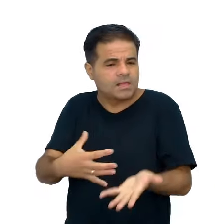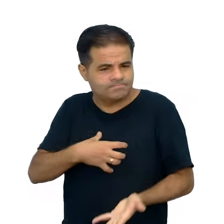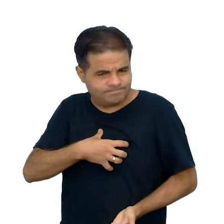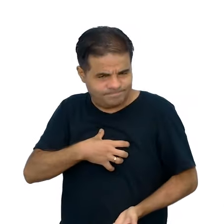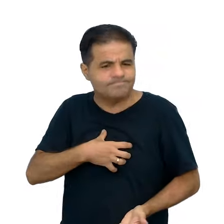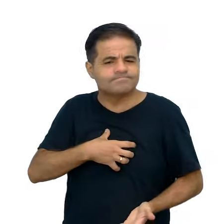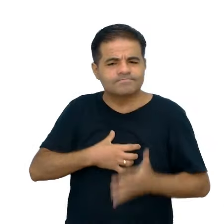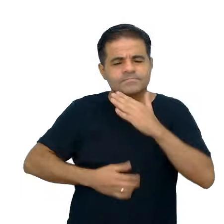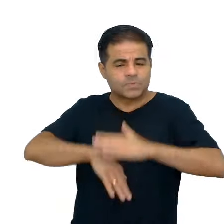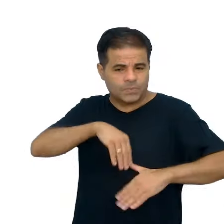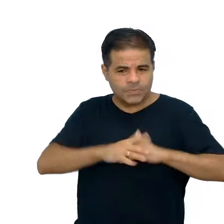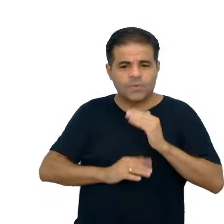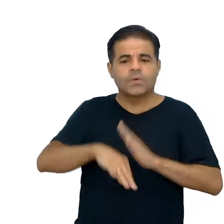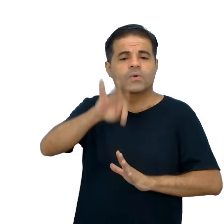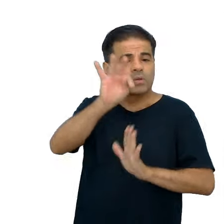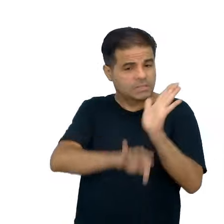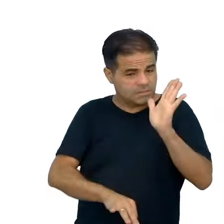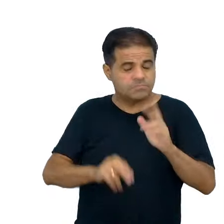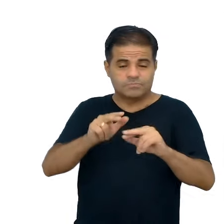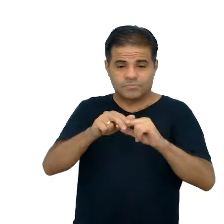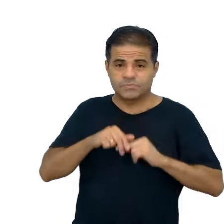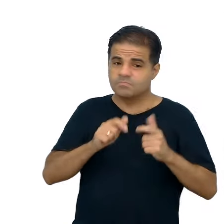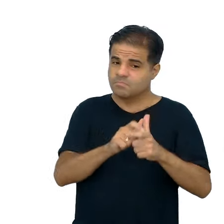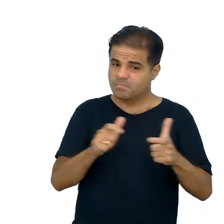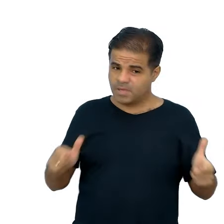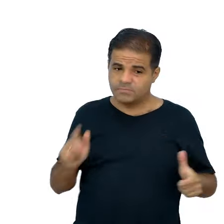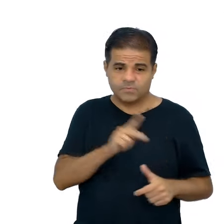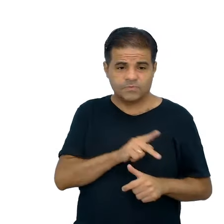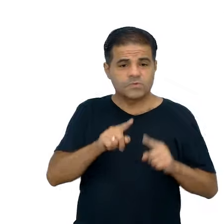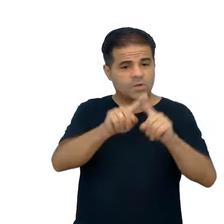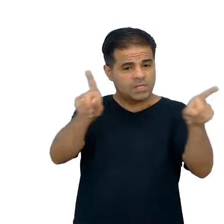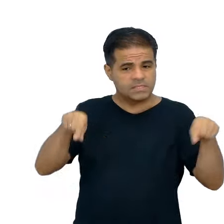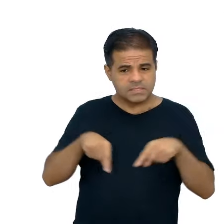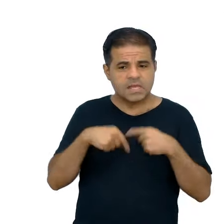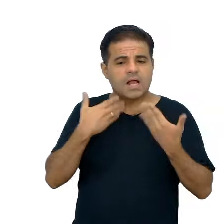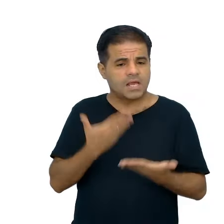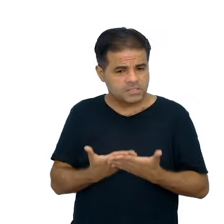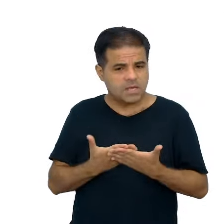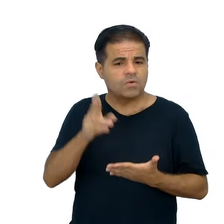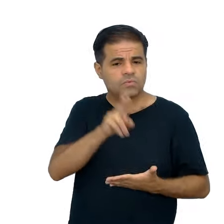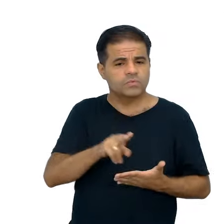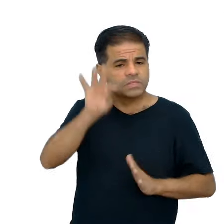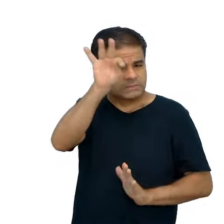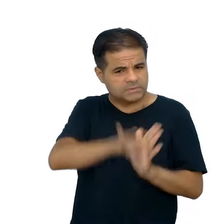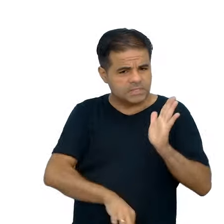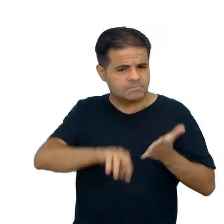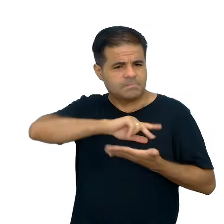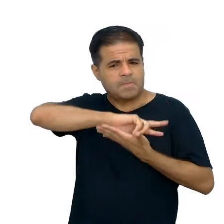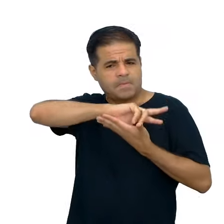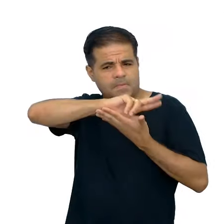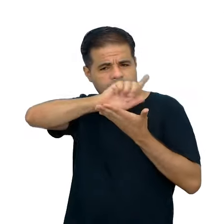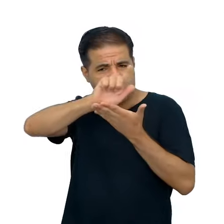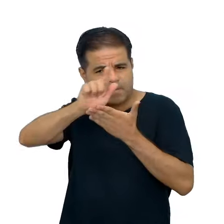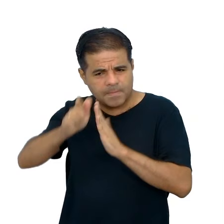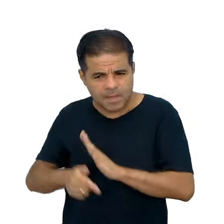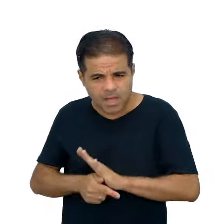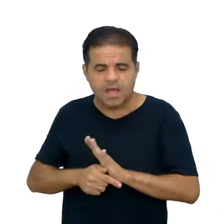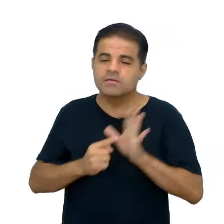no texto, por isso que, cada vez mais, o professor, em sala de aula, utiliza textos, né, de variados gêneros,